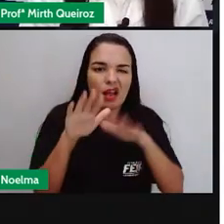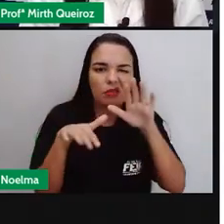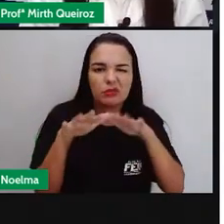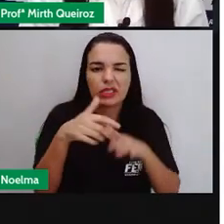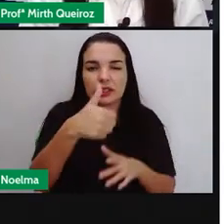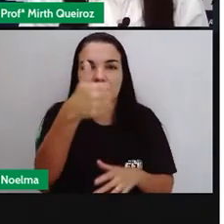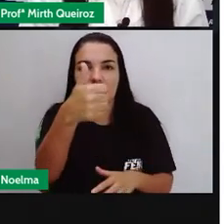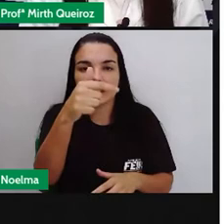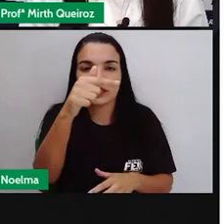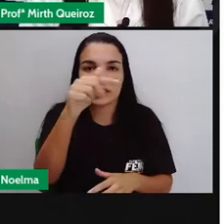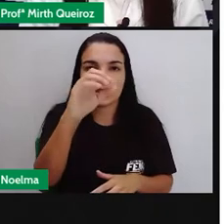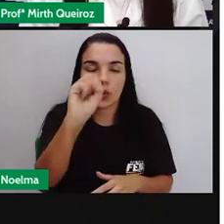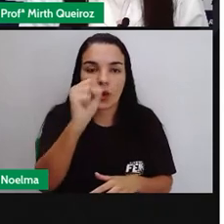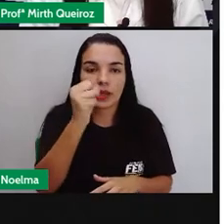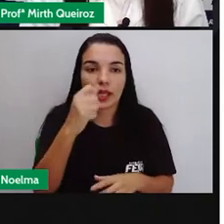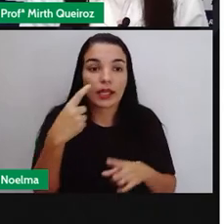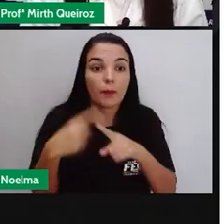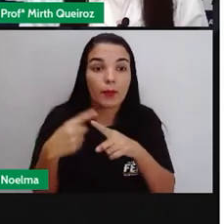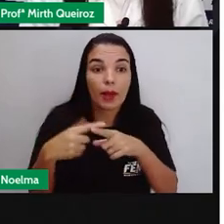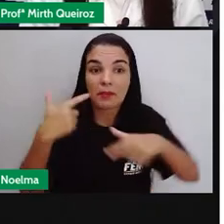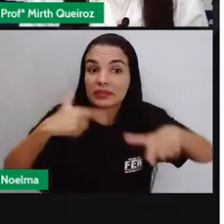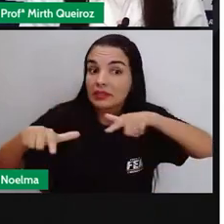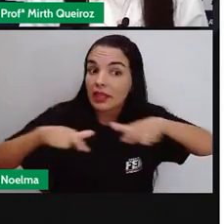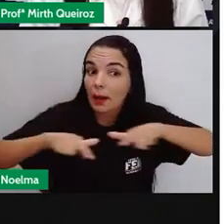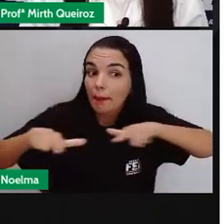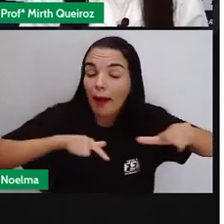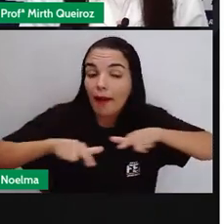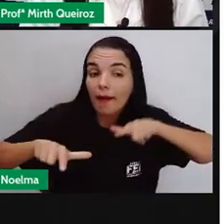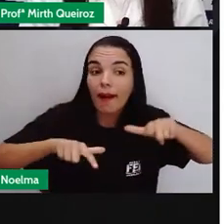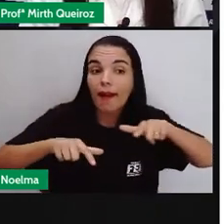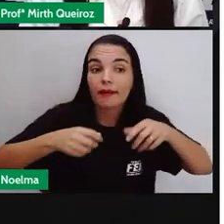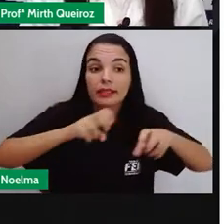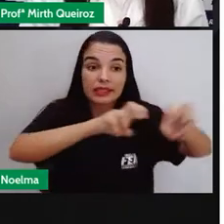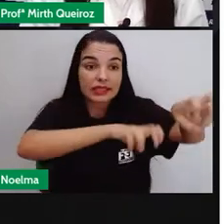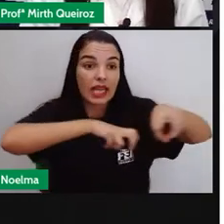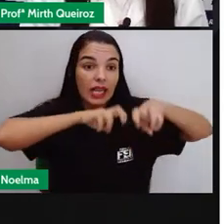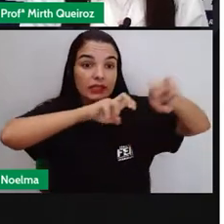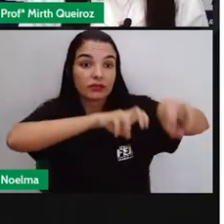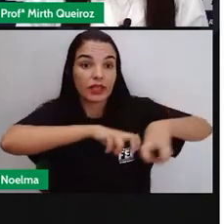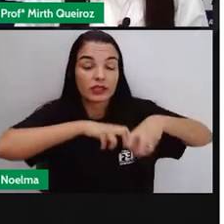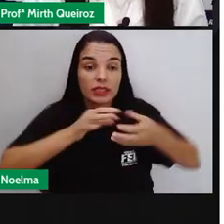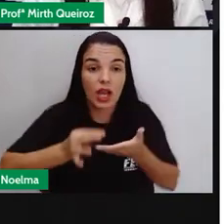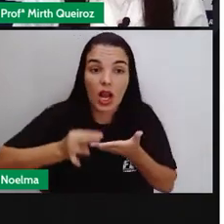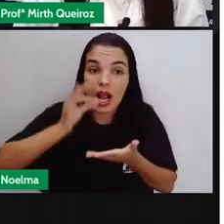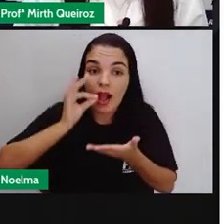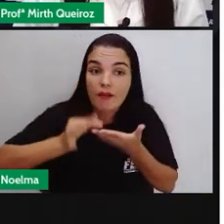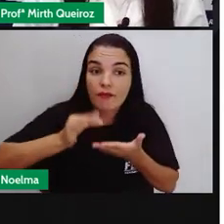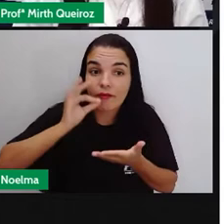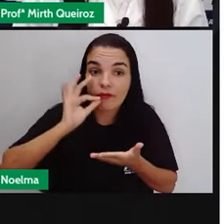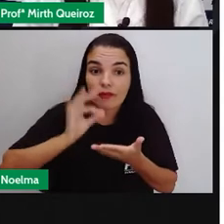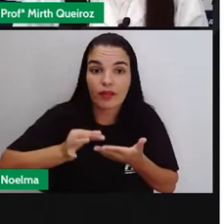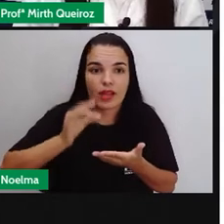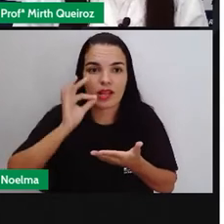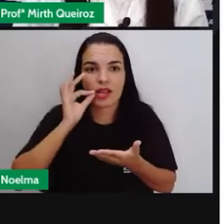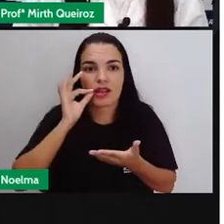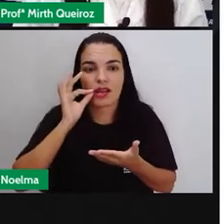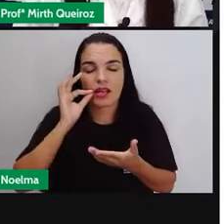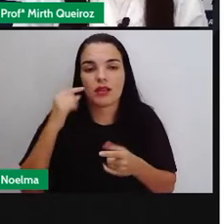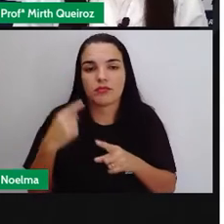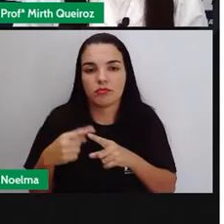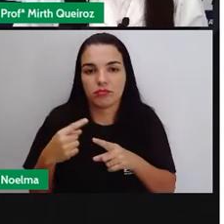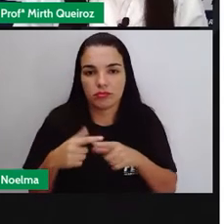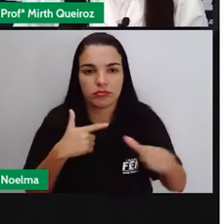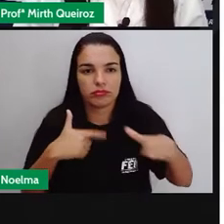trabalhar nas fazendas de café do oeste do estado de São Paulo, mas poucos eram agricultores.